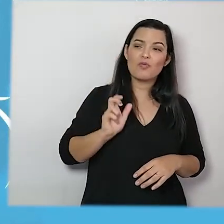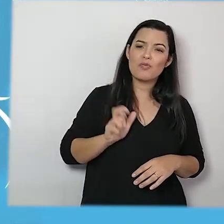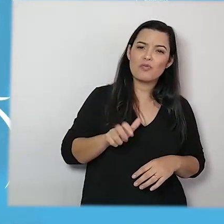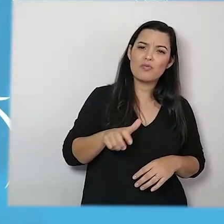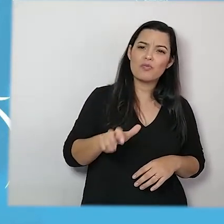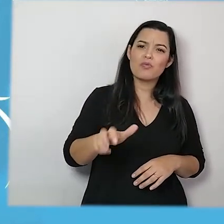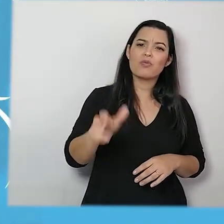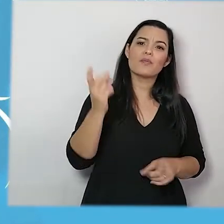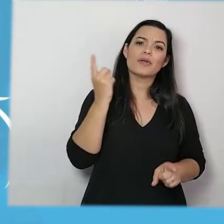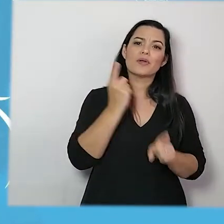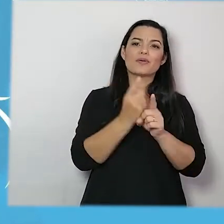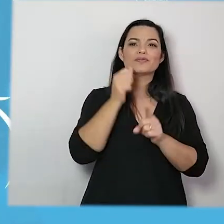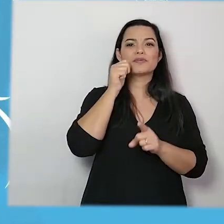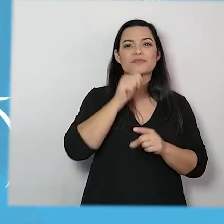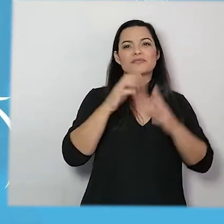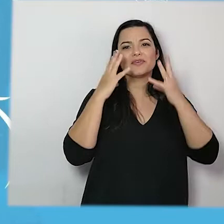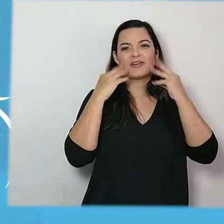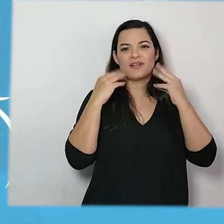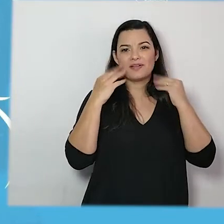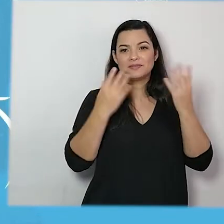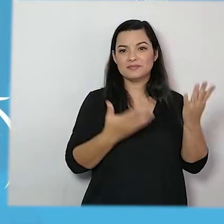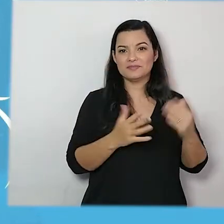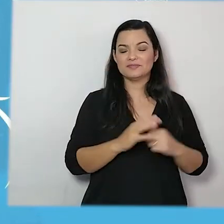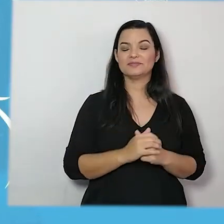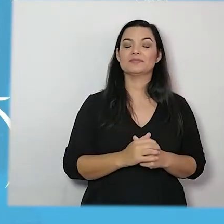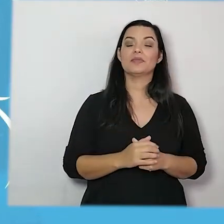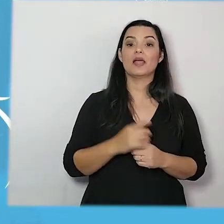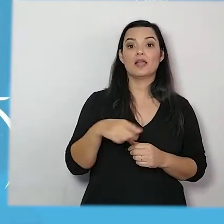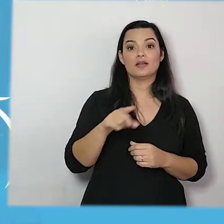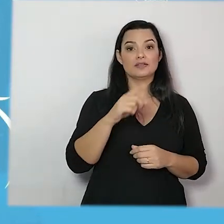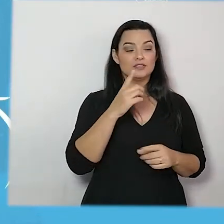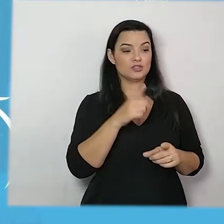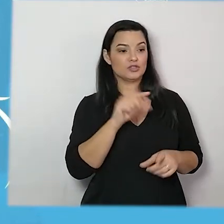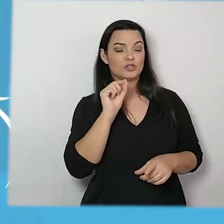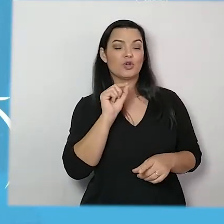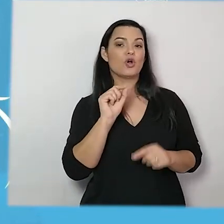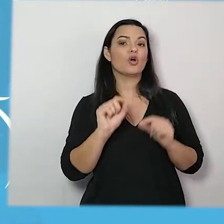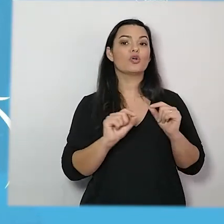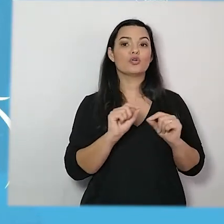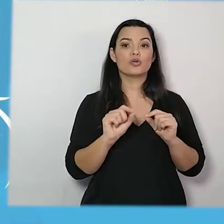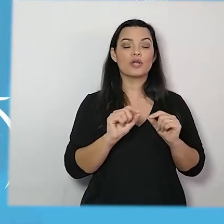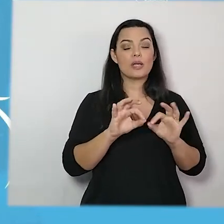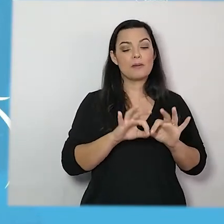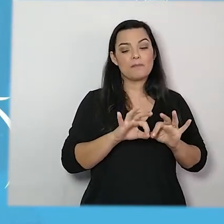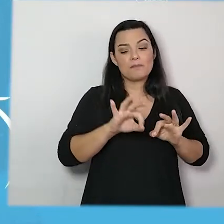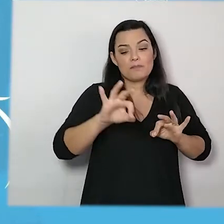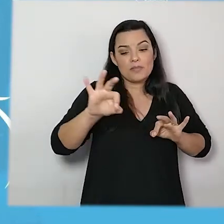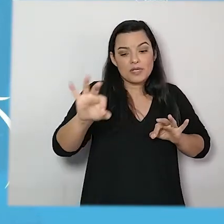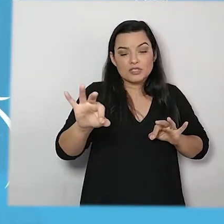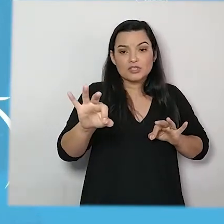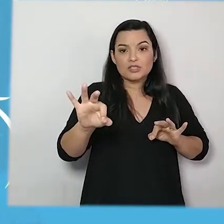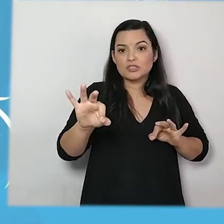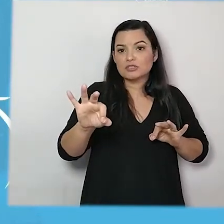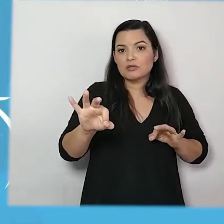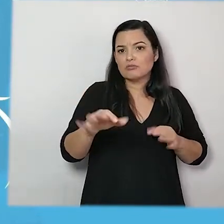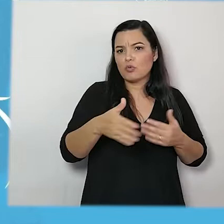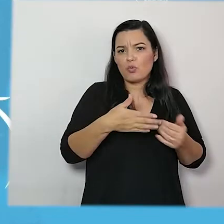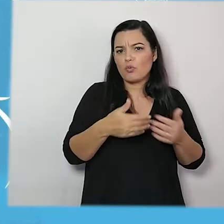medonha. Aí, vocês vão escolher uma unidade de medida e fazer a